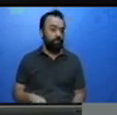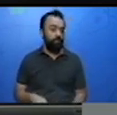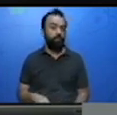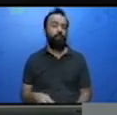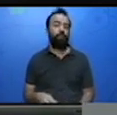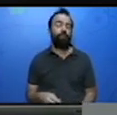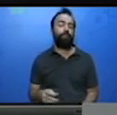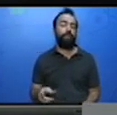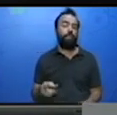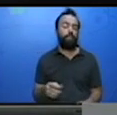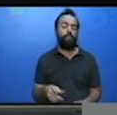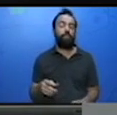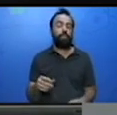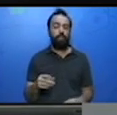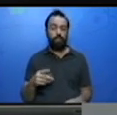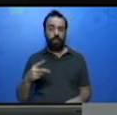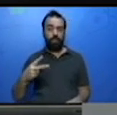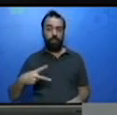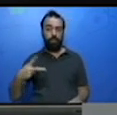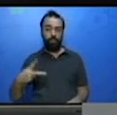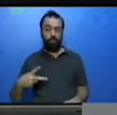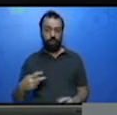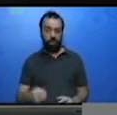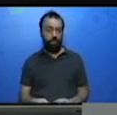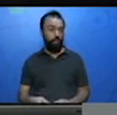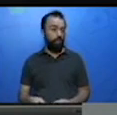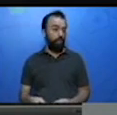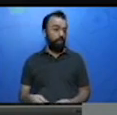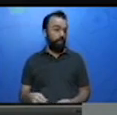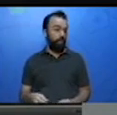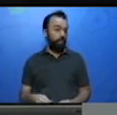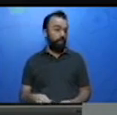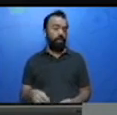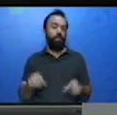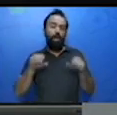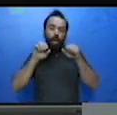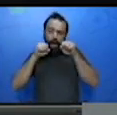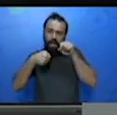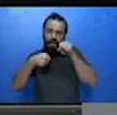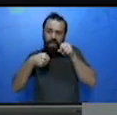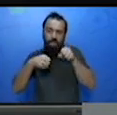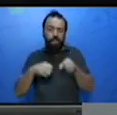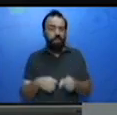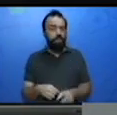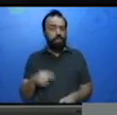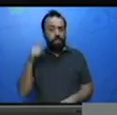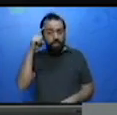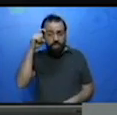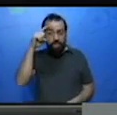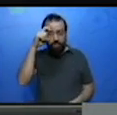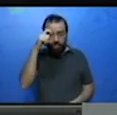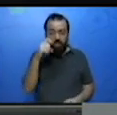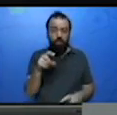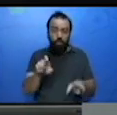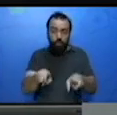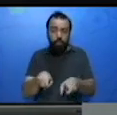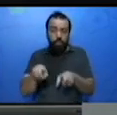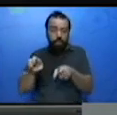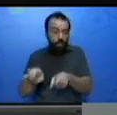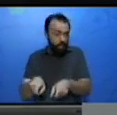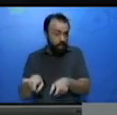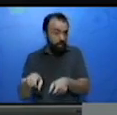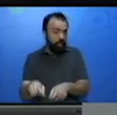o solo não era adequado a essa planta e a distância do continente europeu dificultava